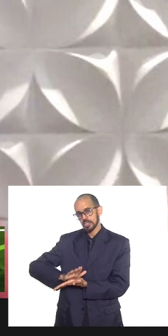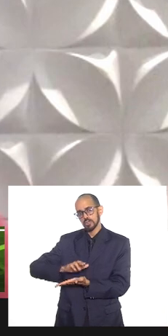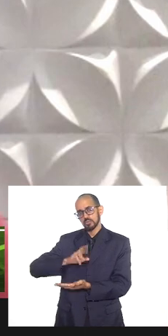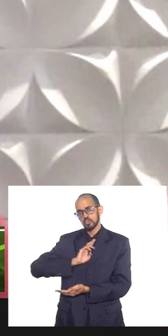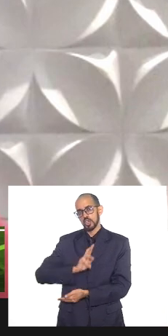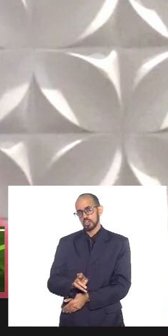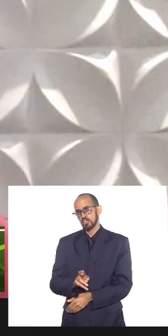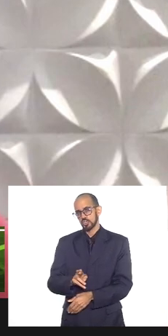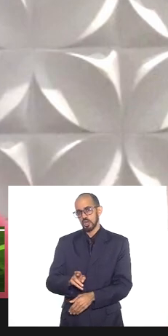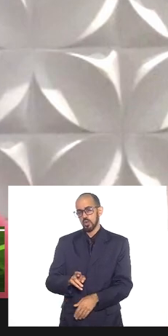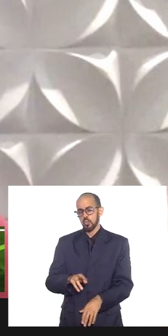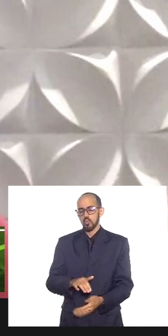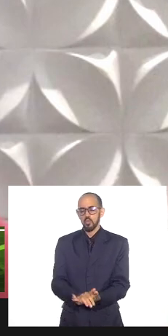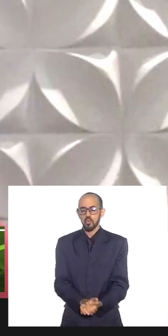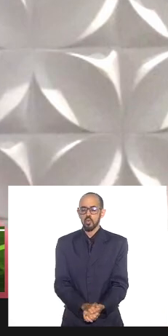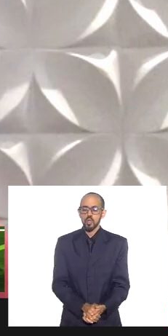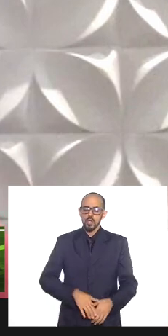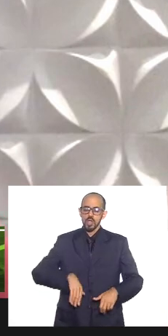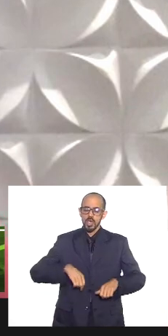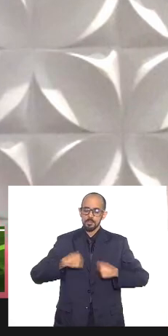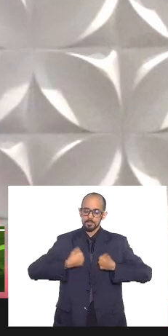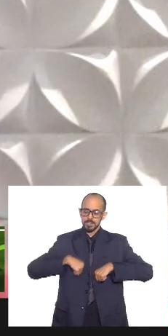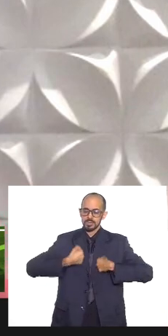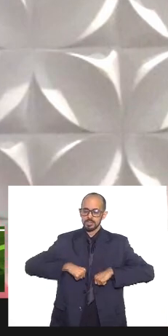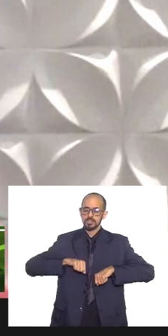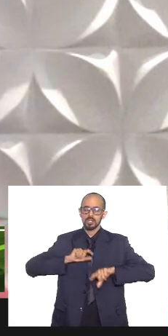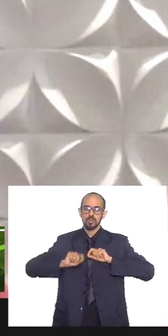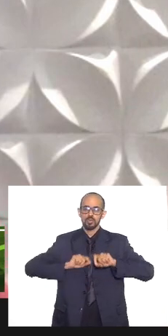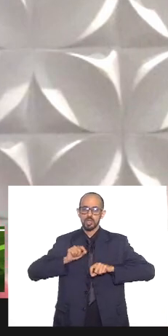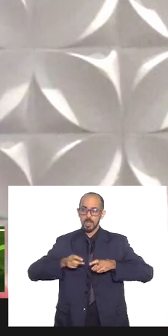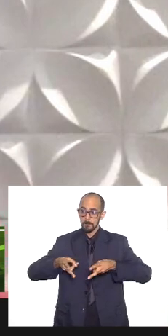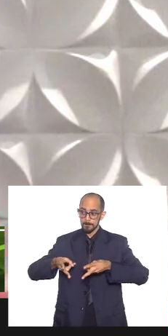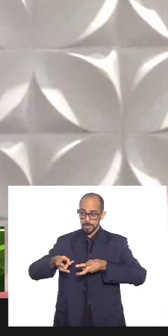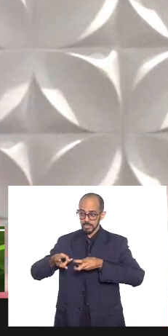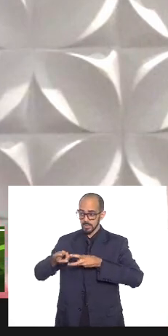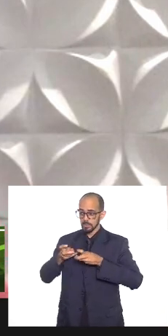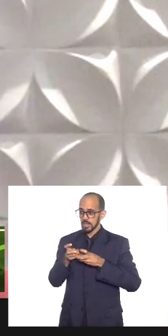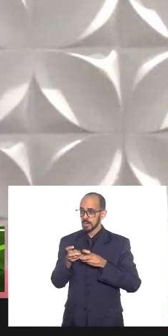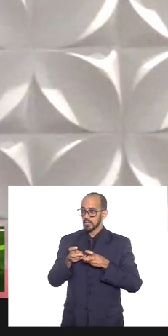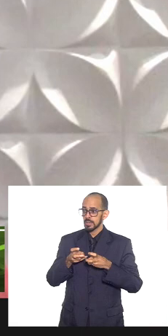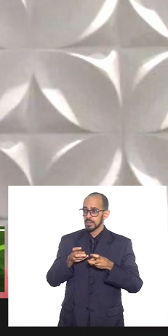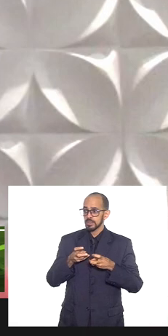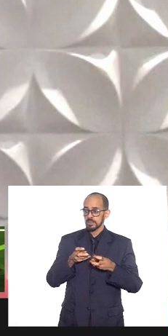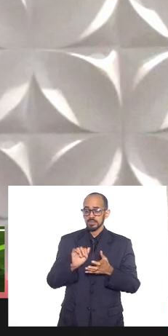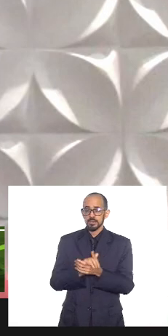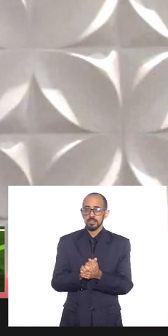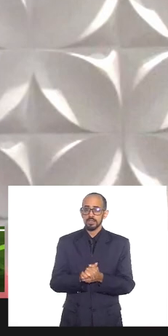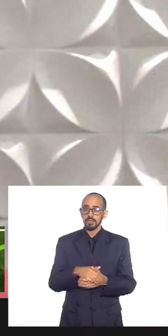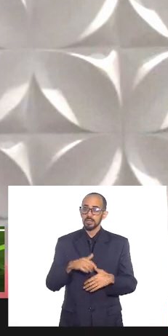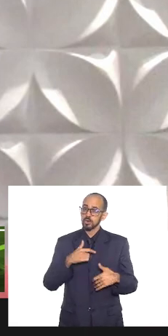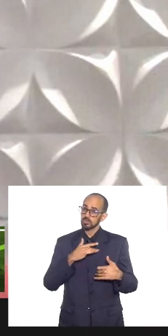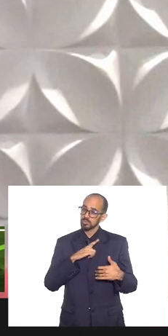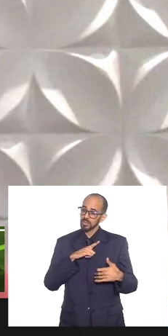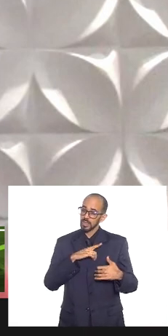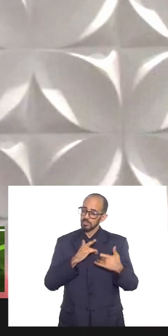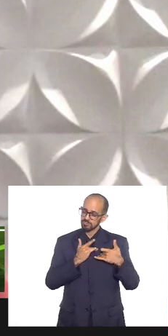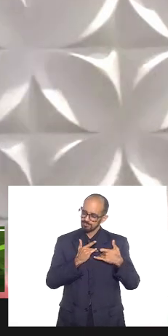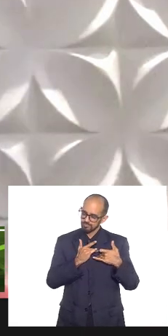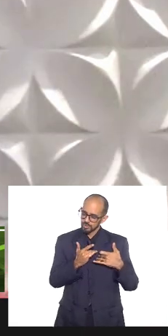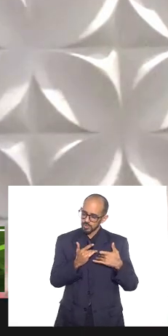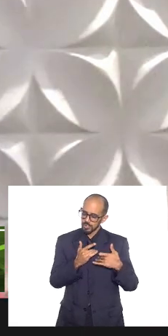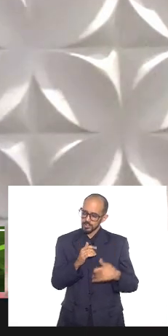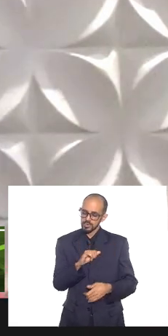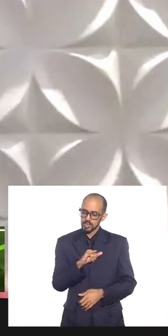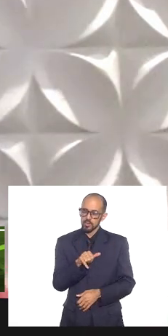é preciso ver e acho que quero falar isso também me solidarizando aqui com o doutor Jair